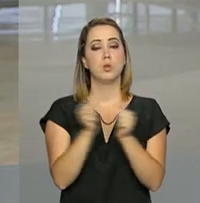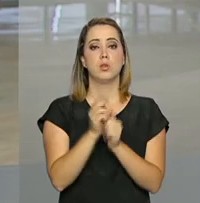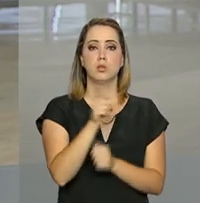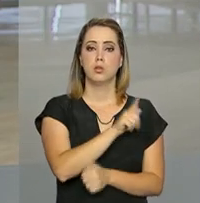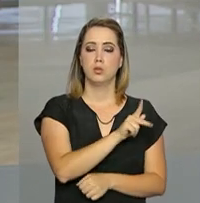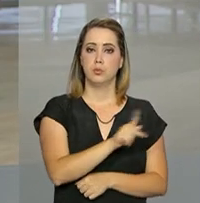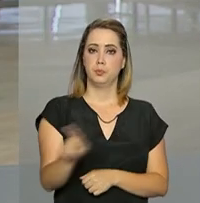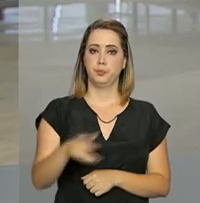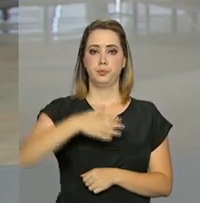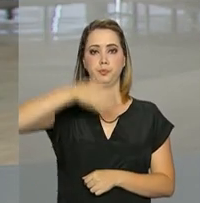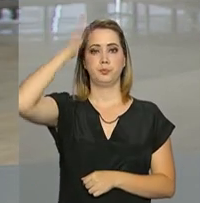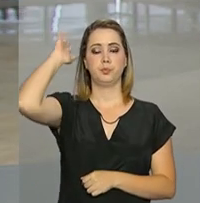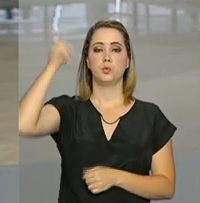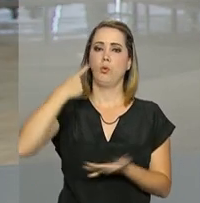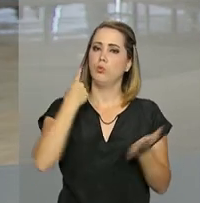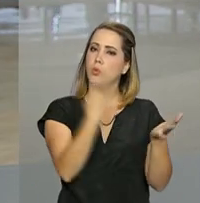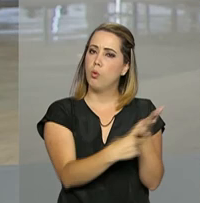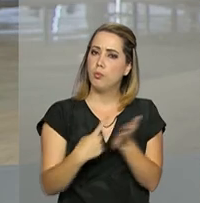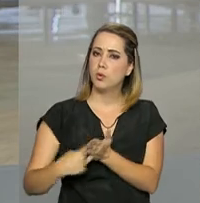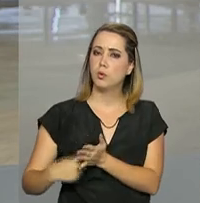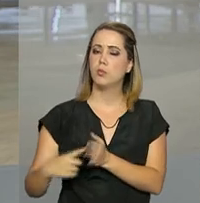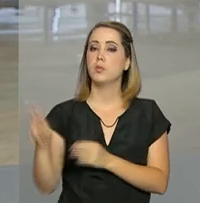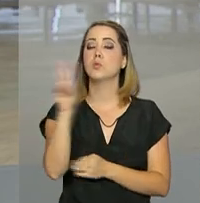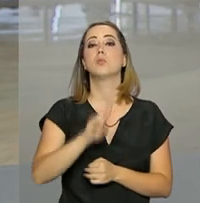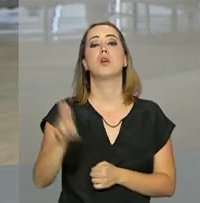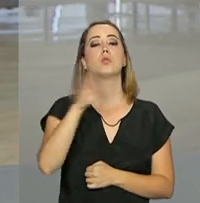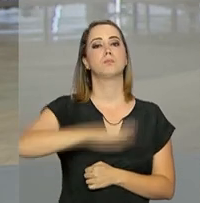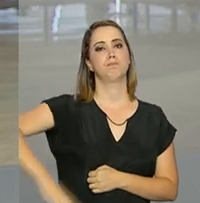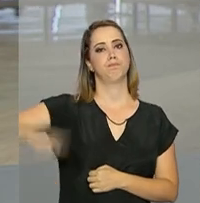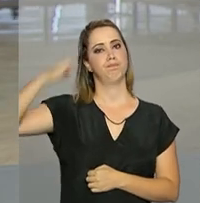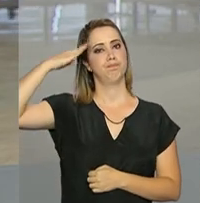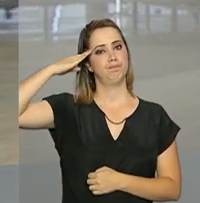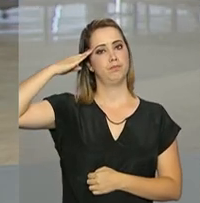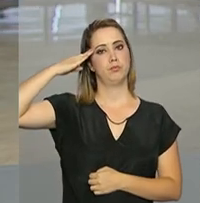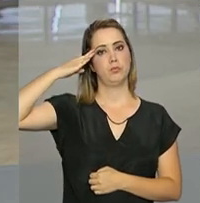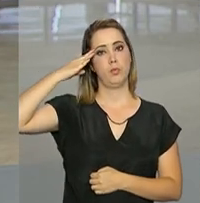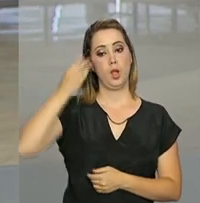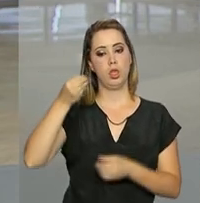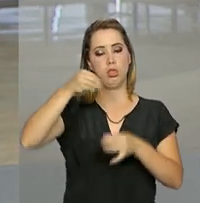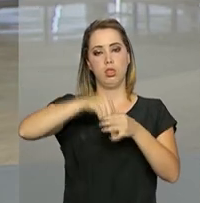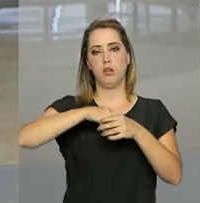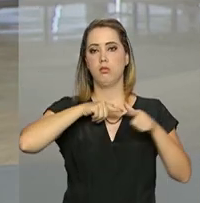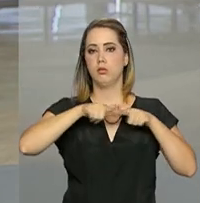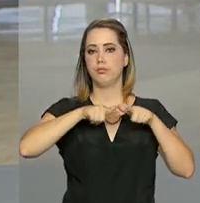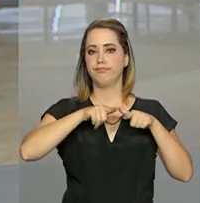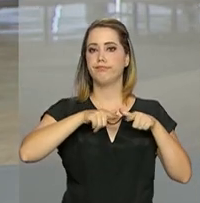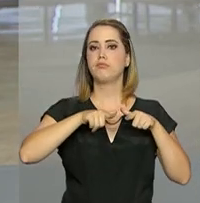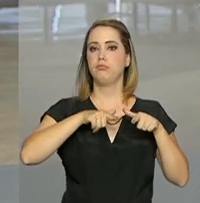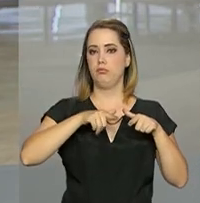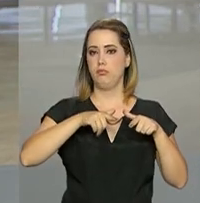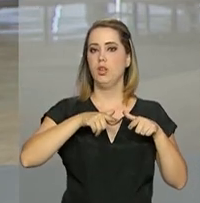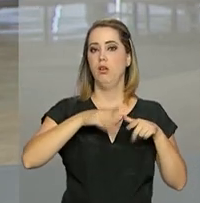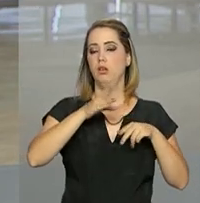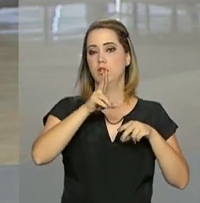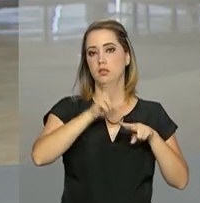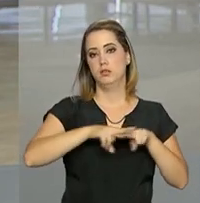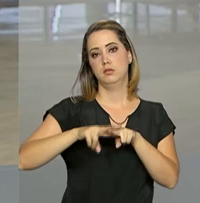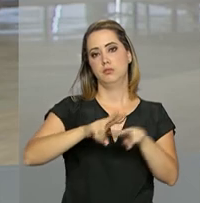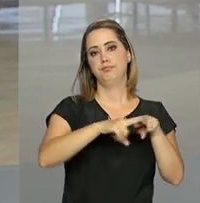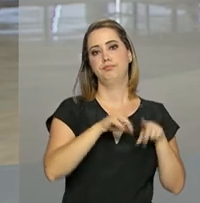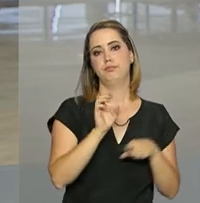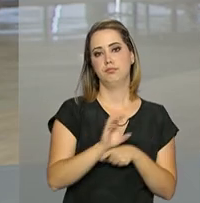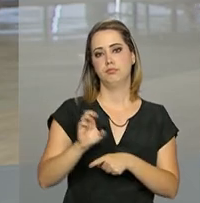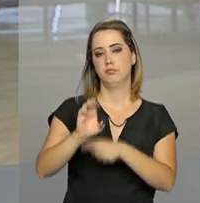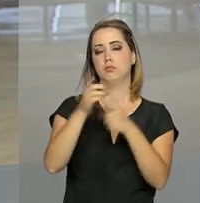Temer um termo de compromisso para o uso das forças armadas nos presídios estaduais. Essa é uma das ações